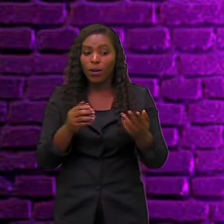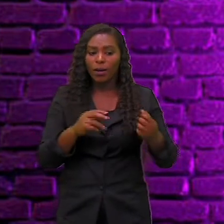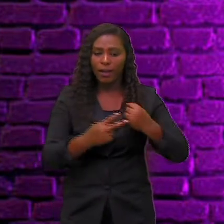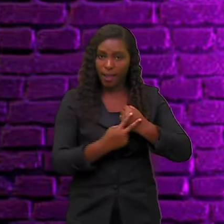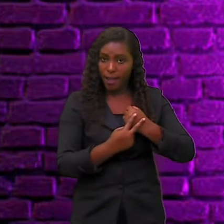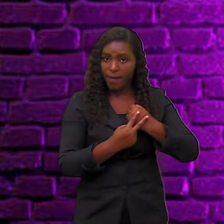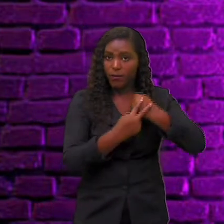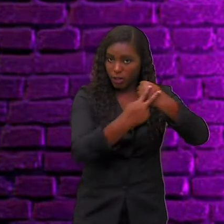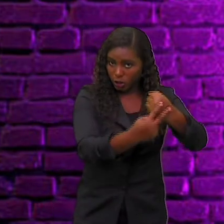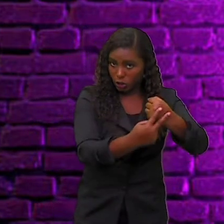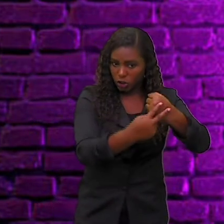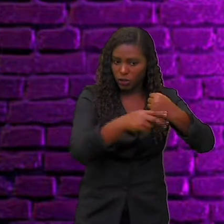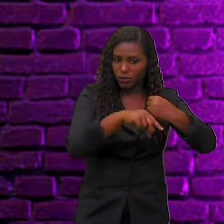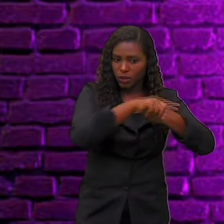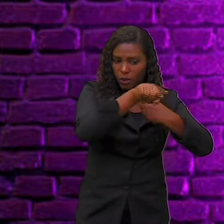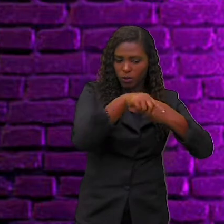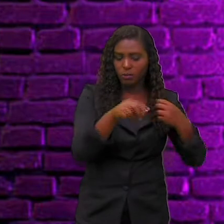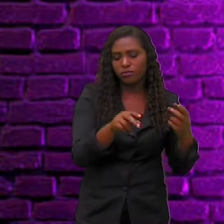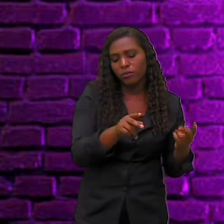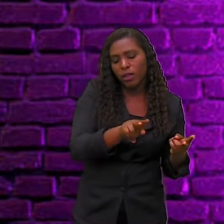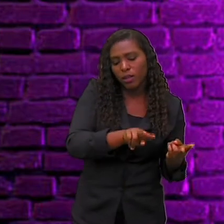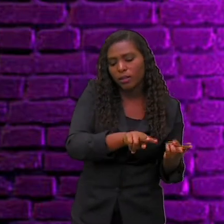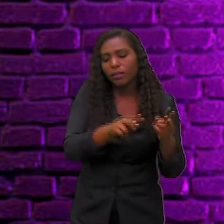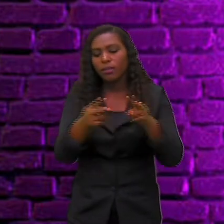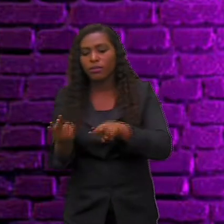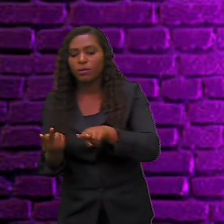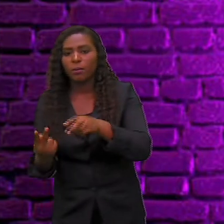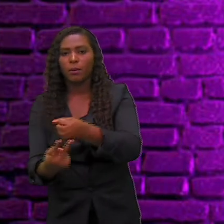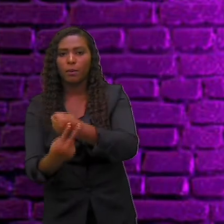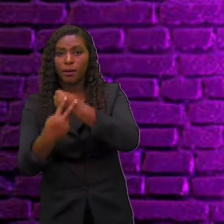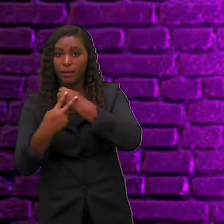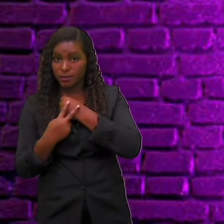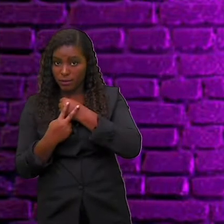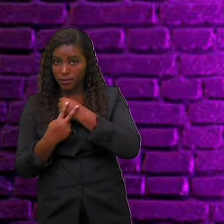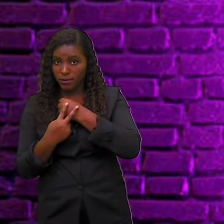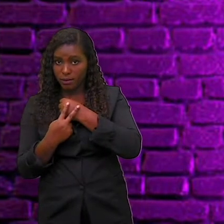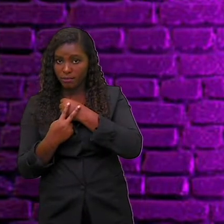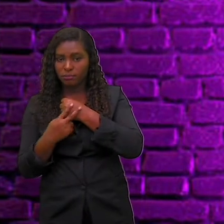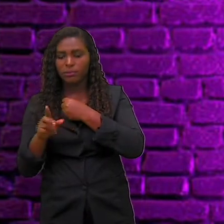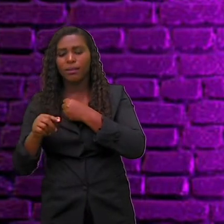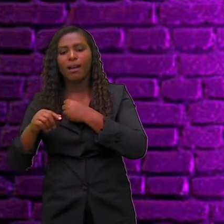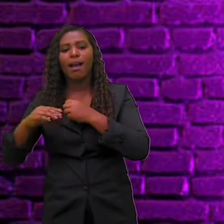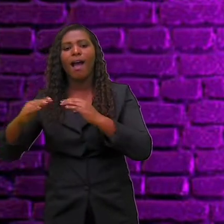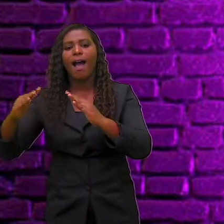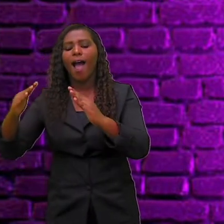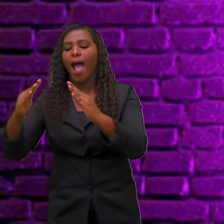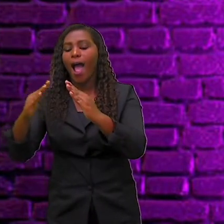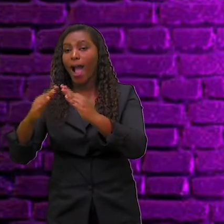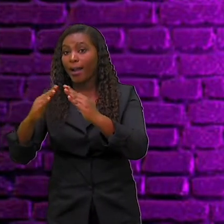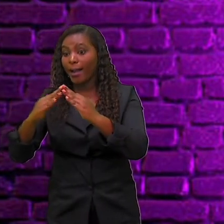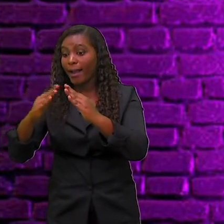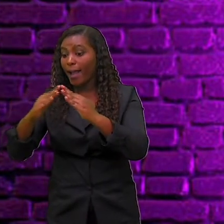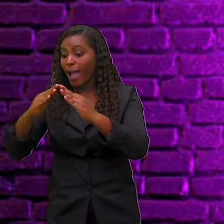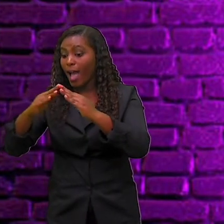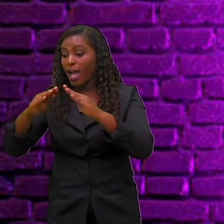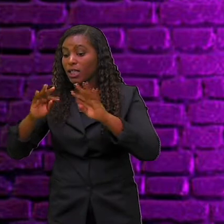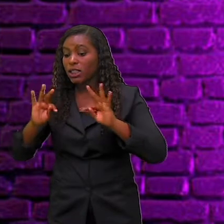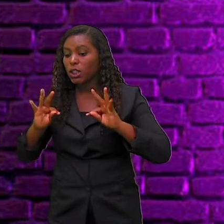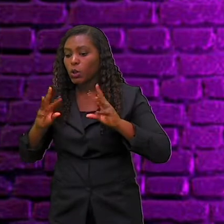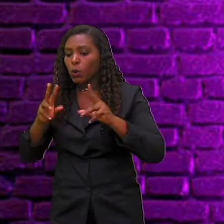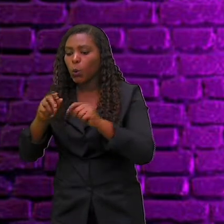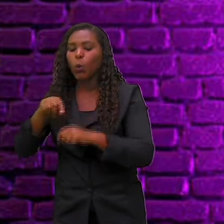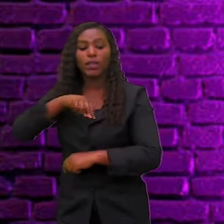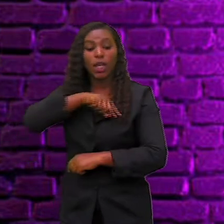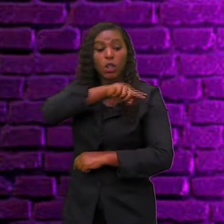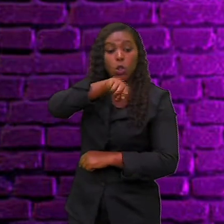facinha. A casa toda foi aspirada por nós. Qual é o